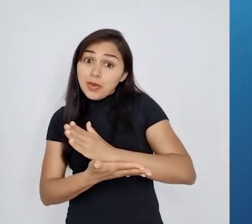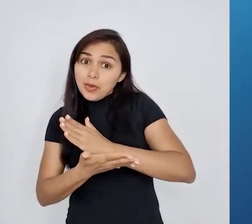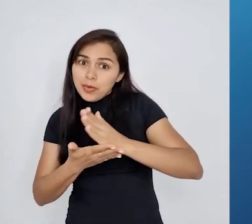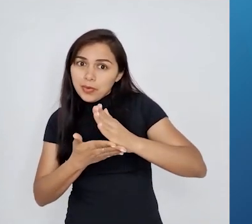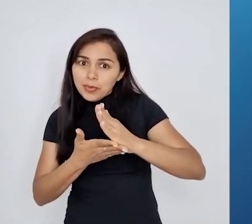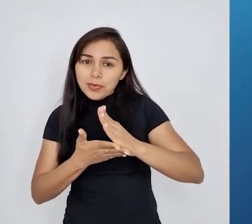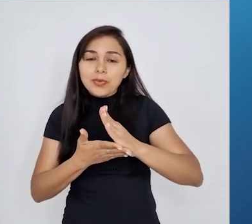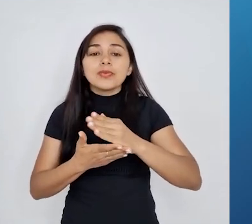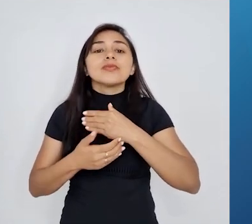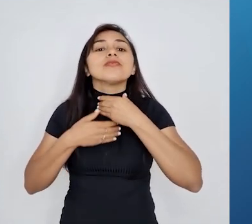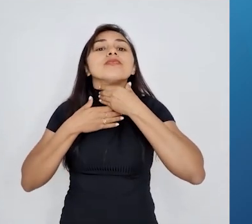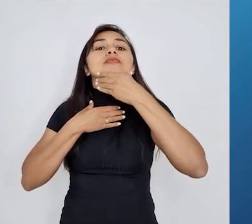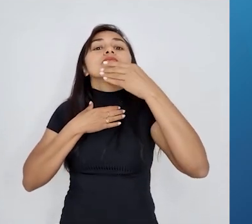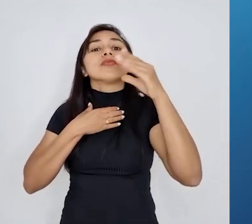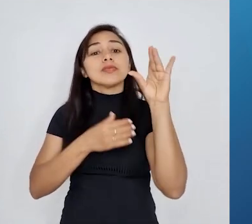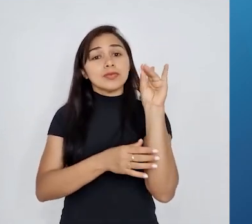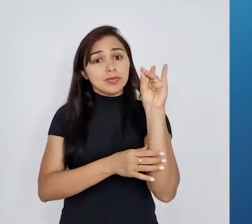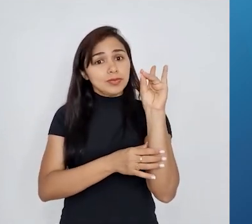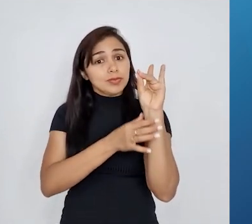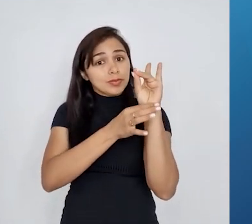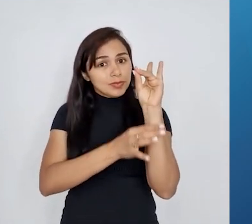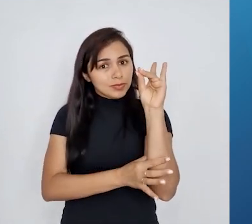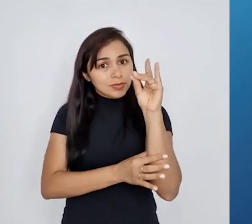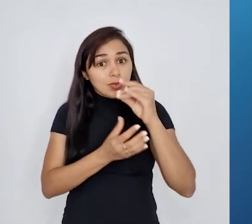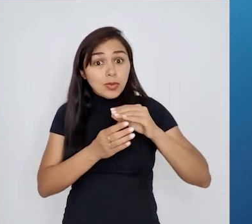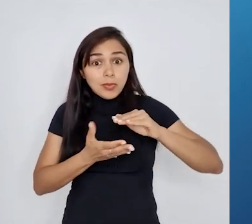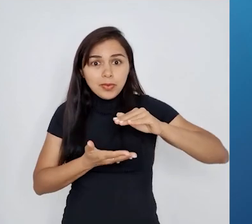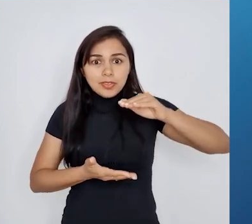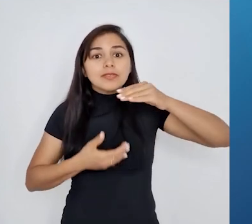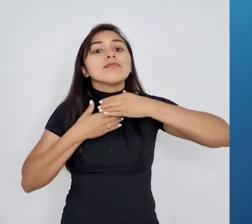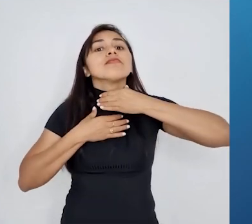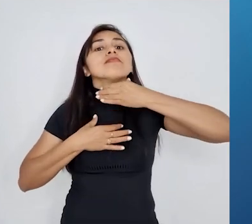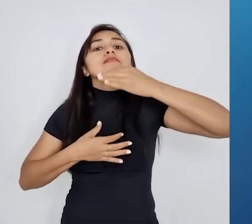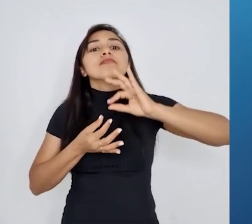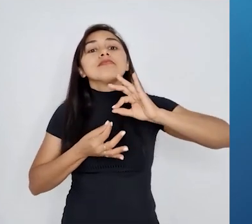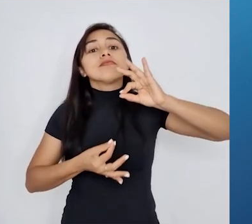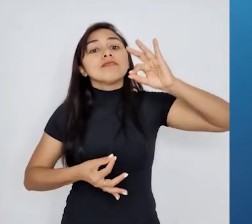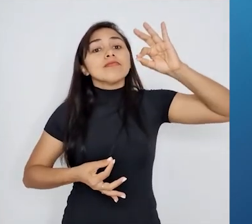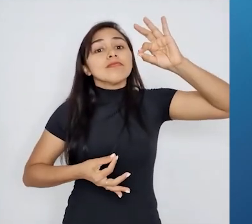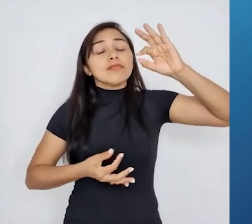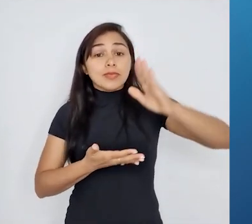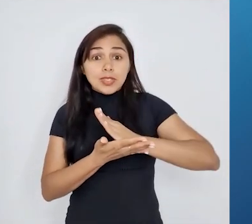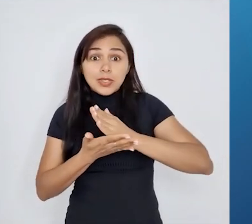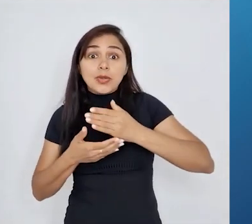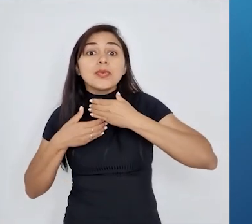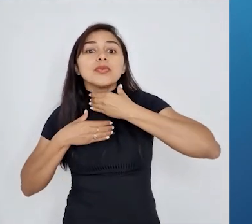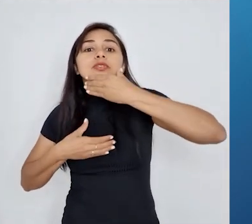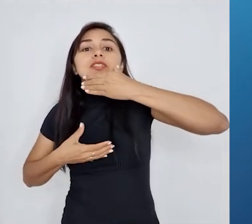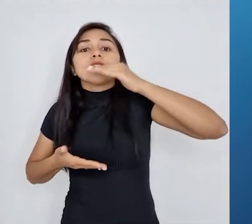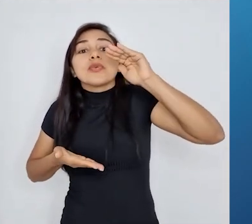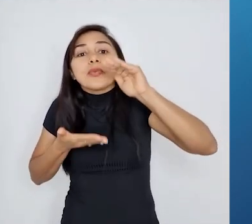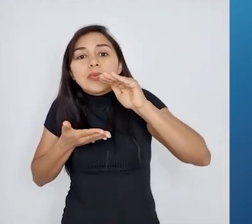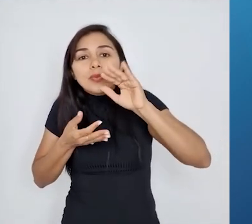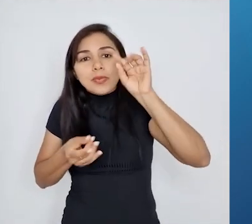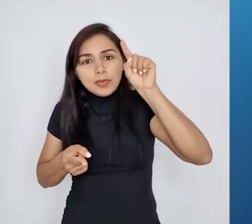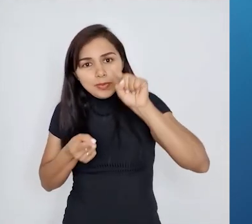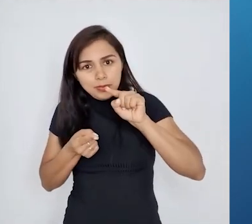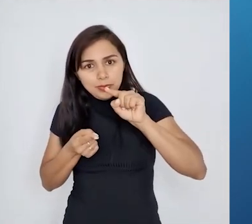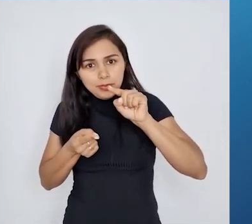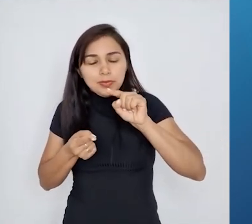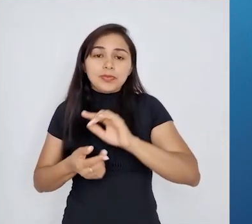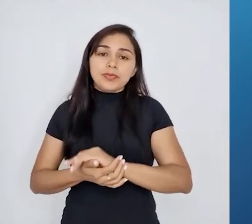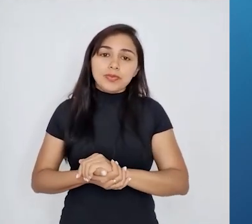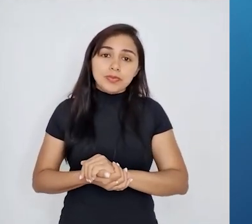indivíduos tinham pescoço ligeiramente mais longos, enquanto outros tinham pescoços mais curtos. O